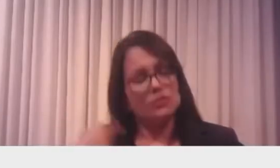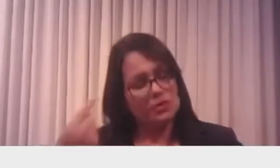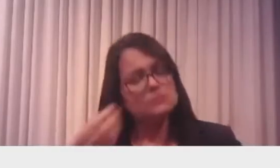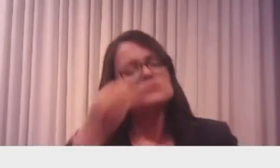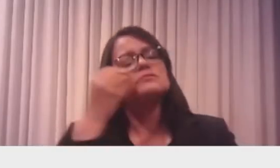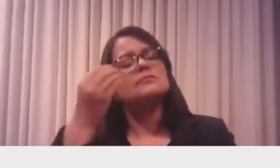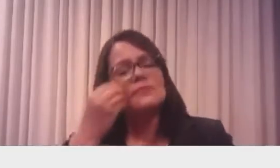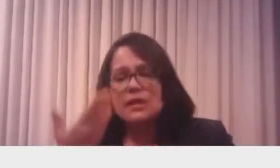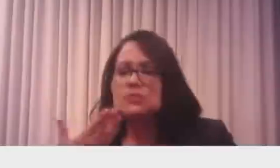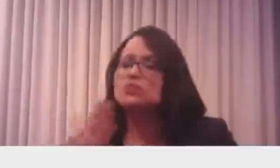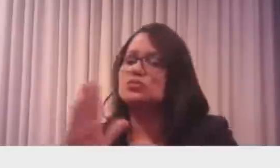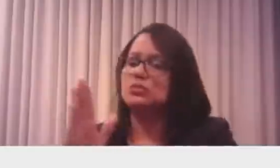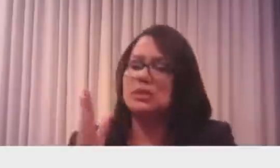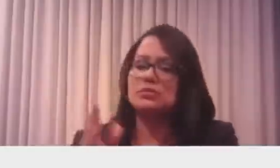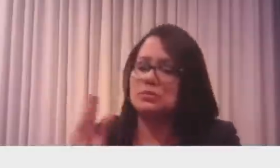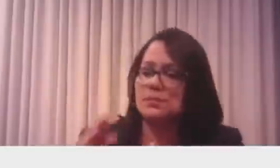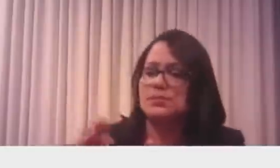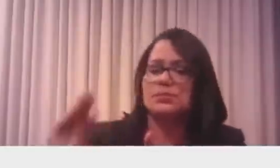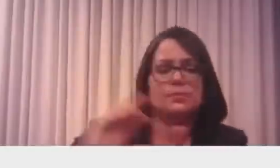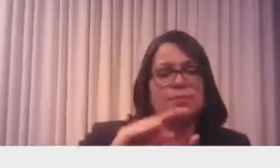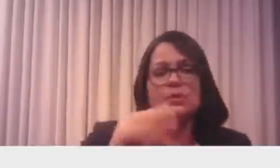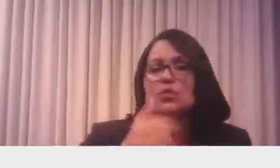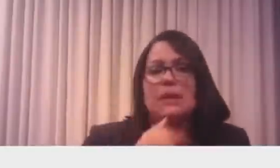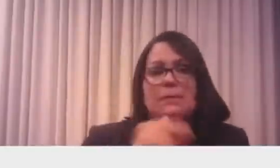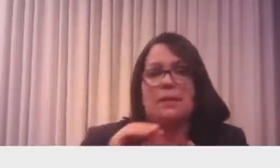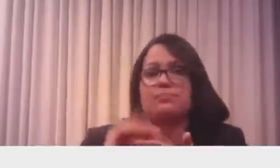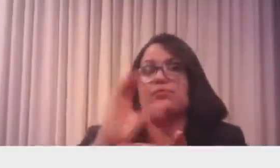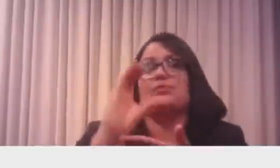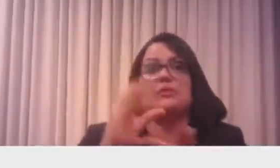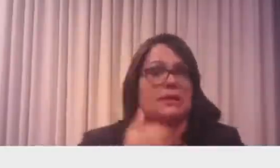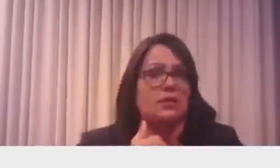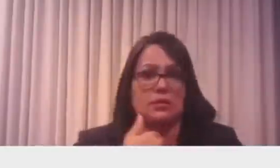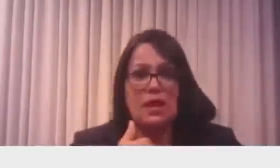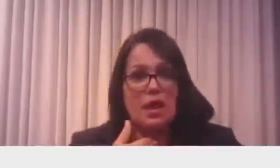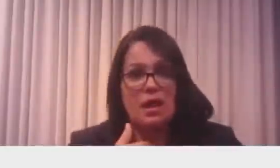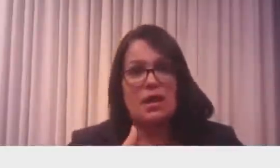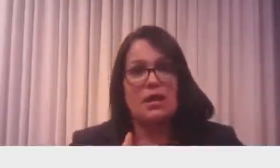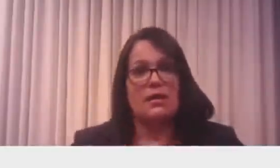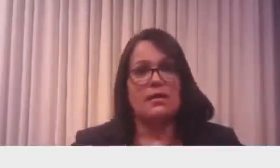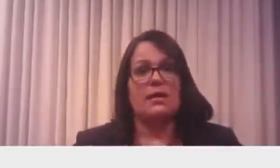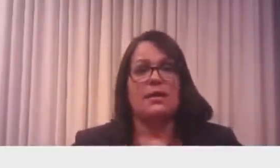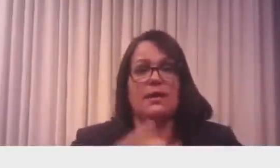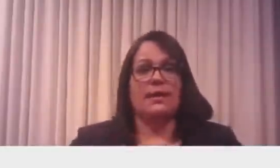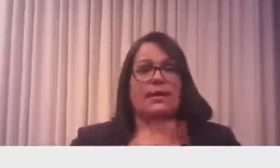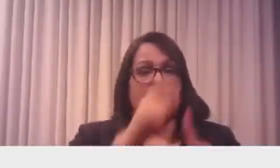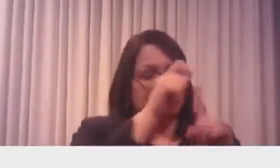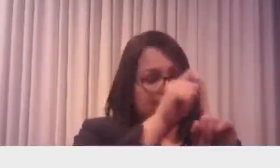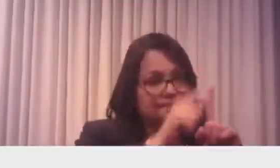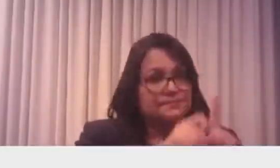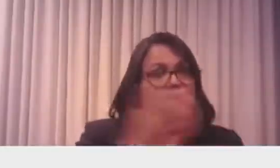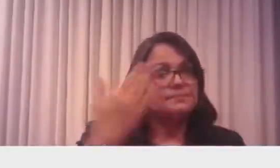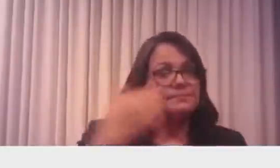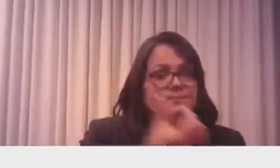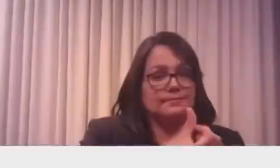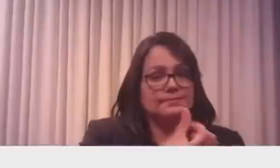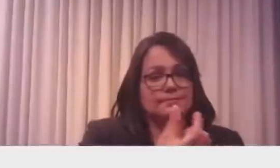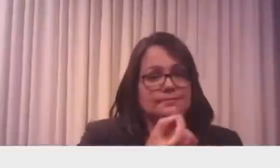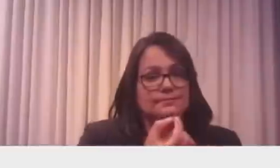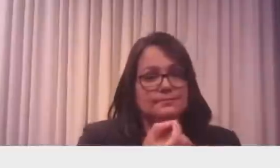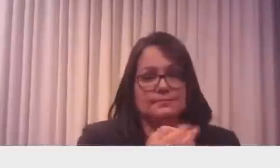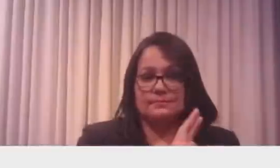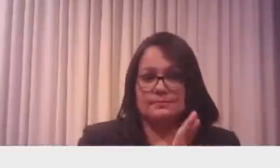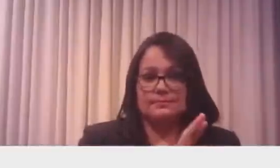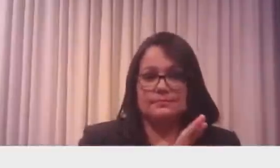atender na medida do possível. Não tinha como dar mais, porque a cada mês quando era 600 reais chegava-se